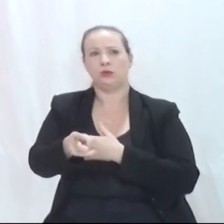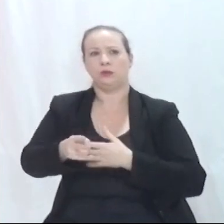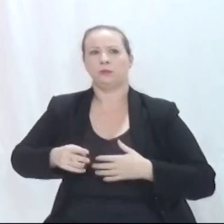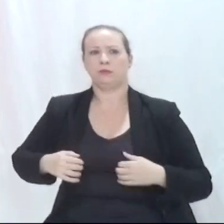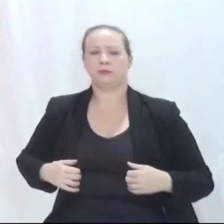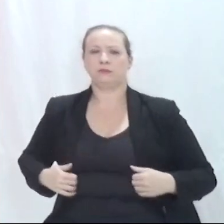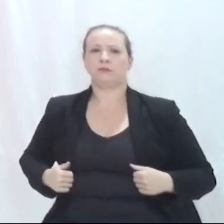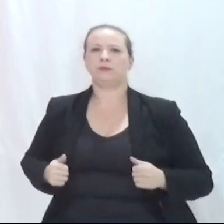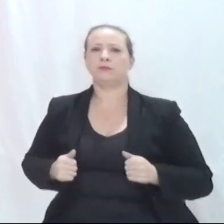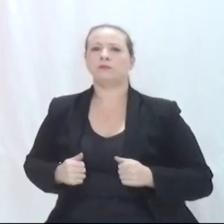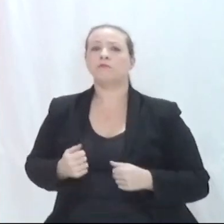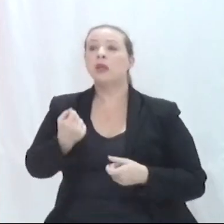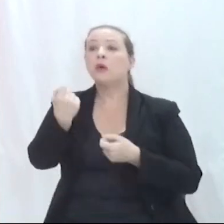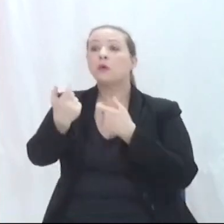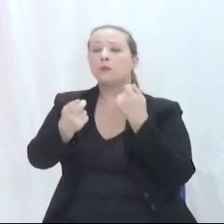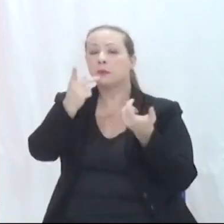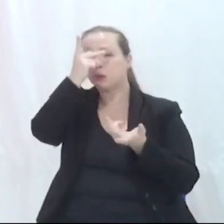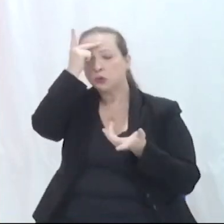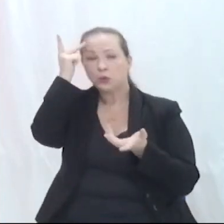Mais alguém?